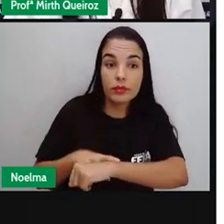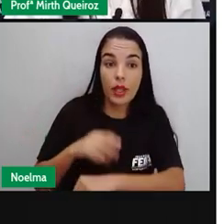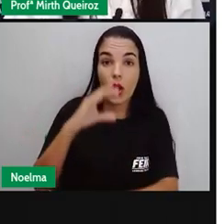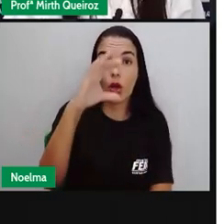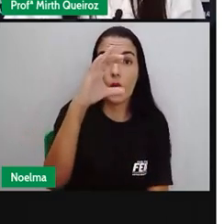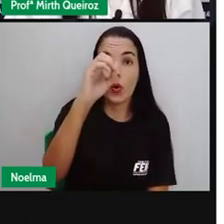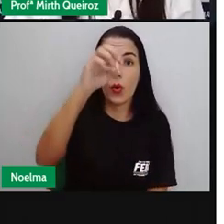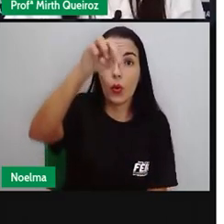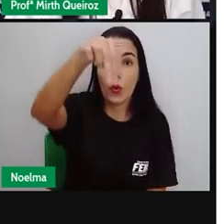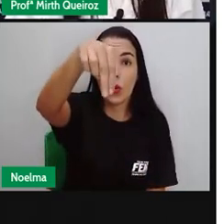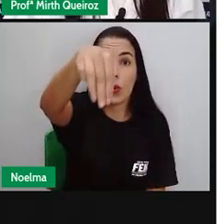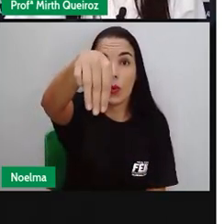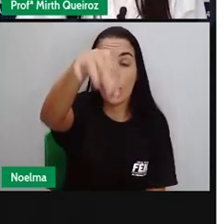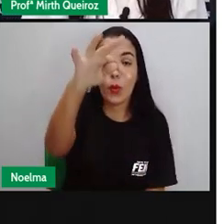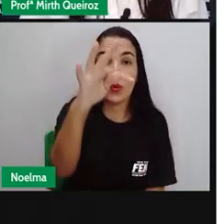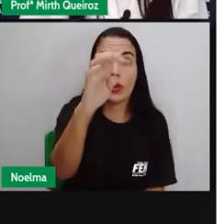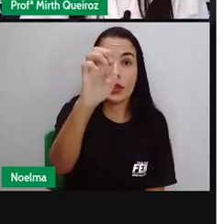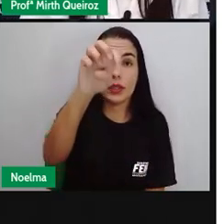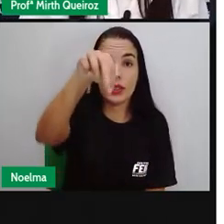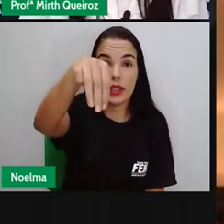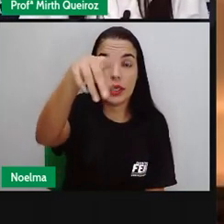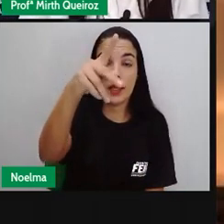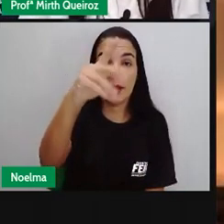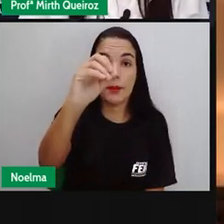estamos Hoje, certo?